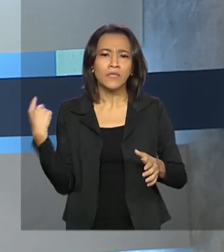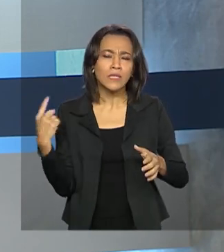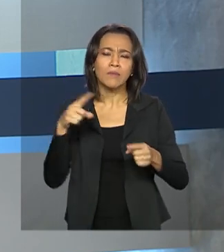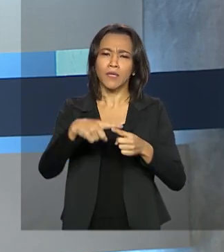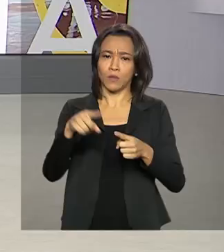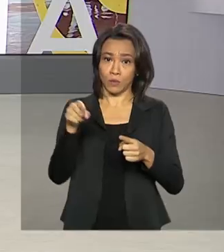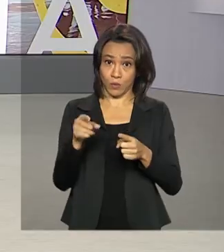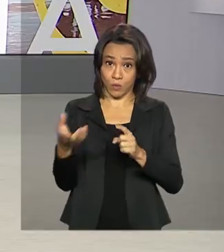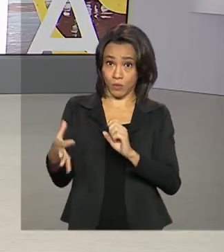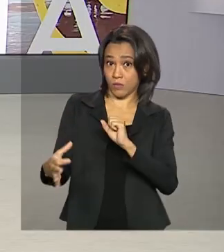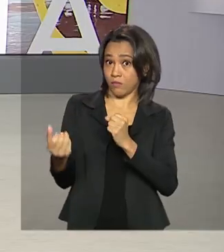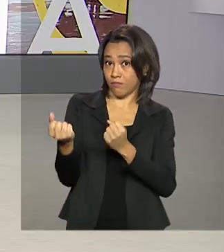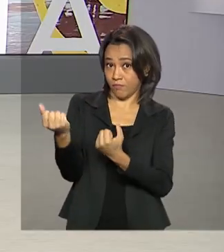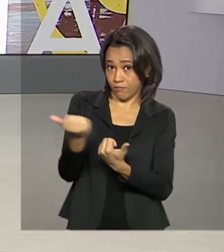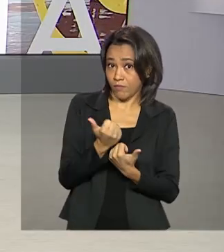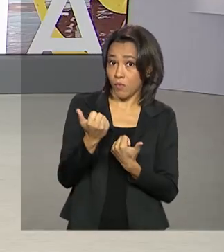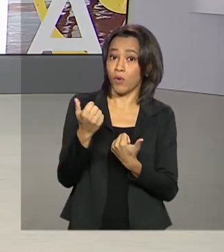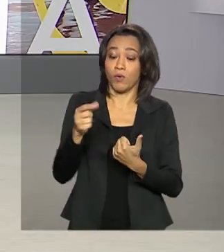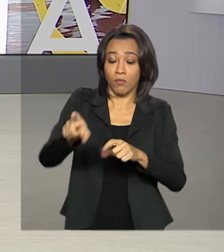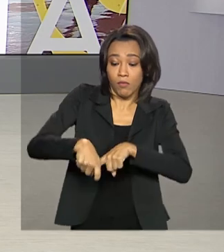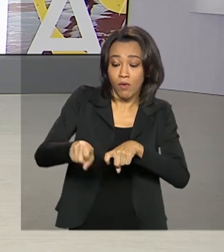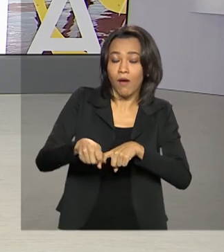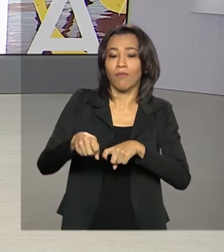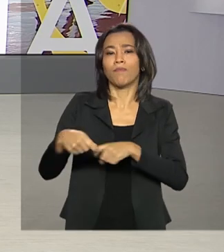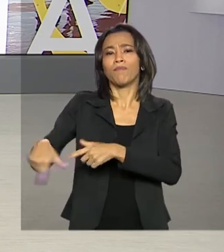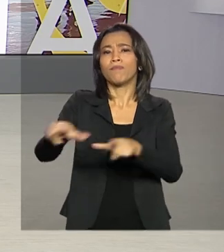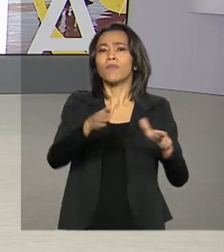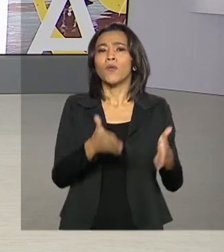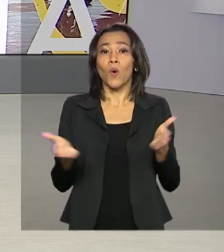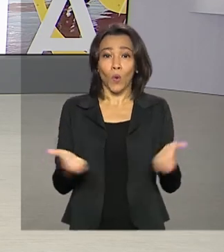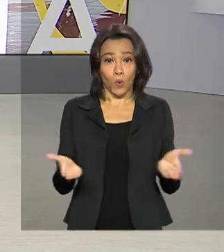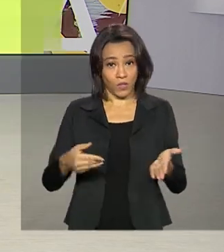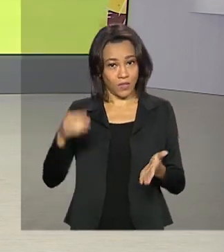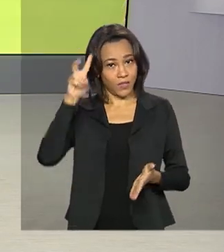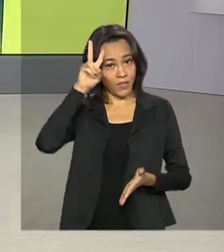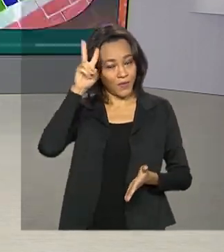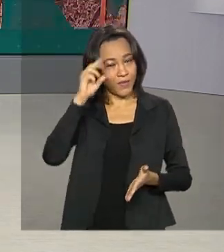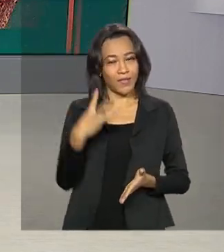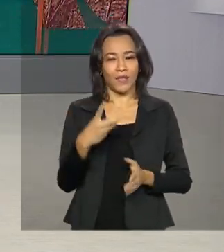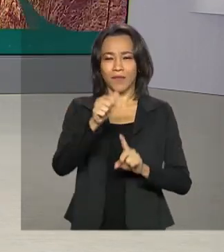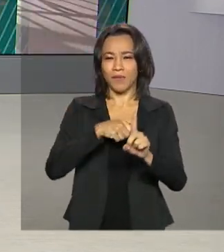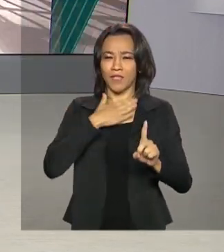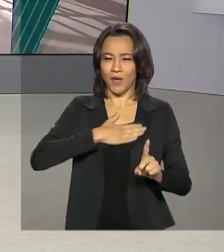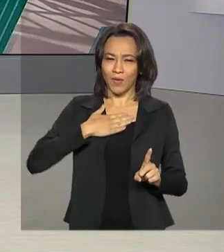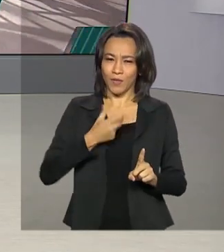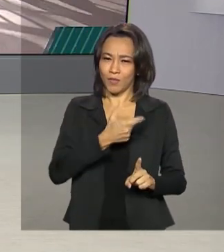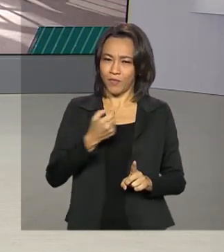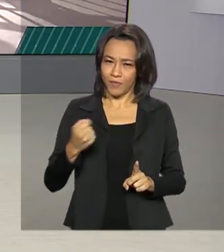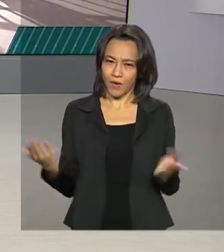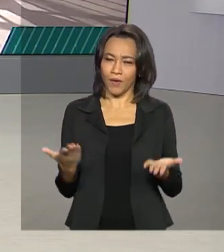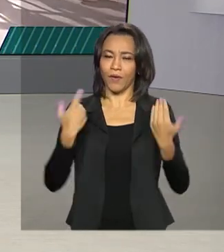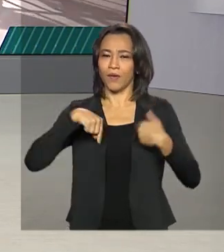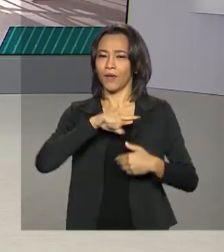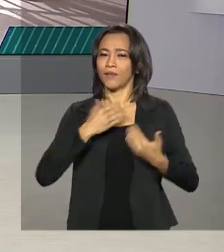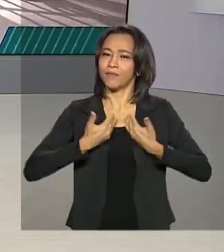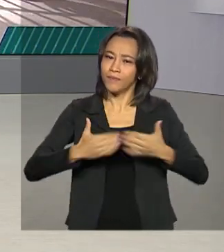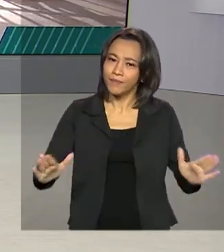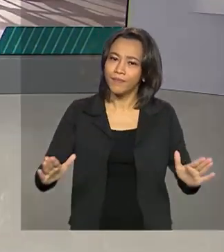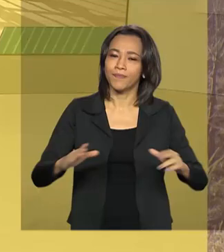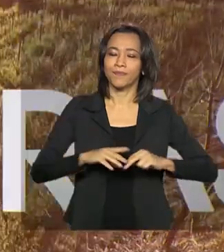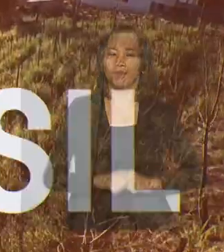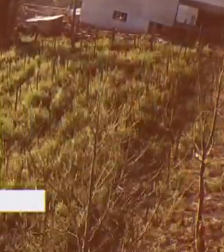agricultores. Hoje é segunda-feira, 3 de agosto de 2020. O Brasil em Dia começa agora.